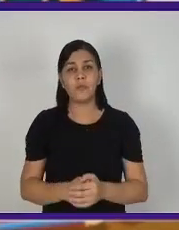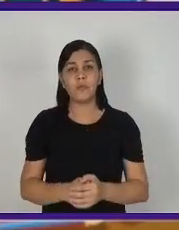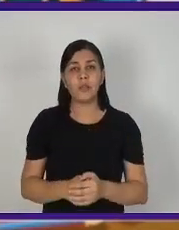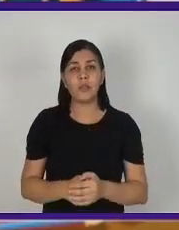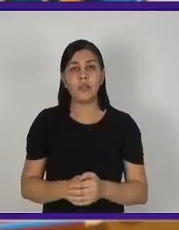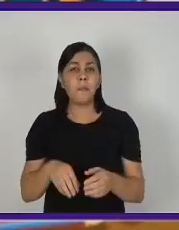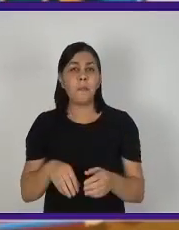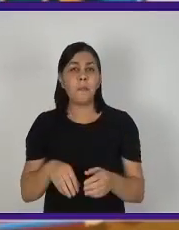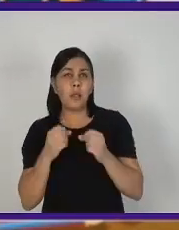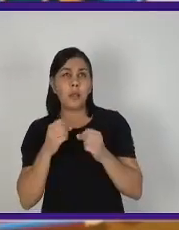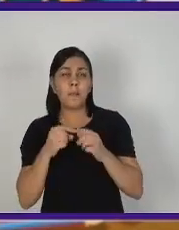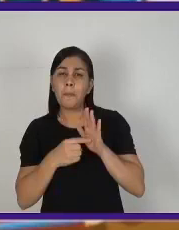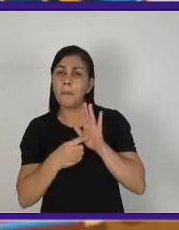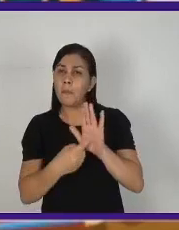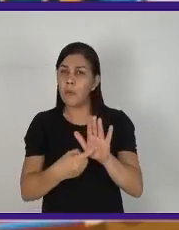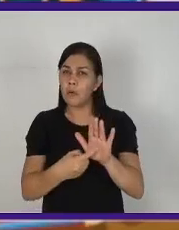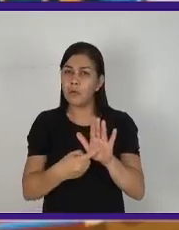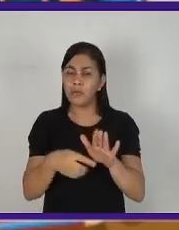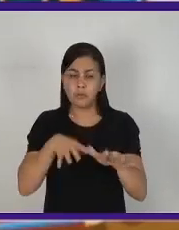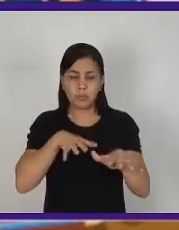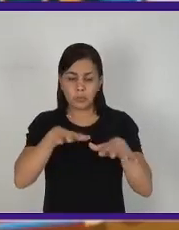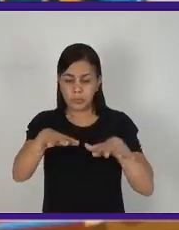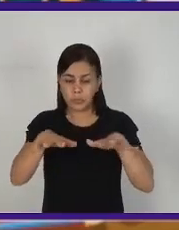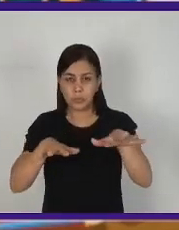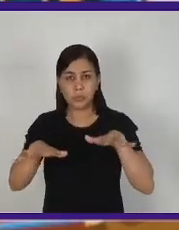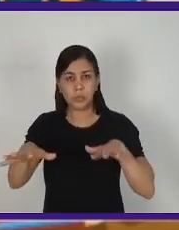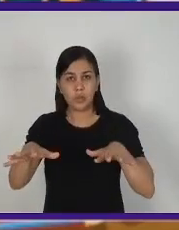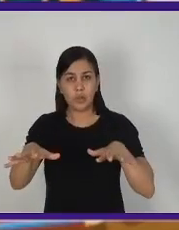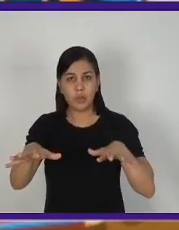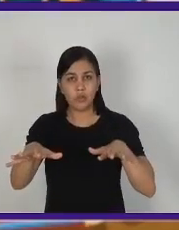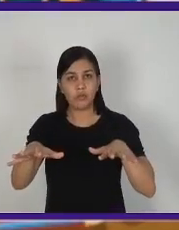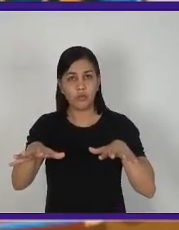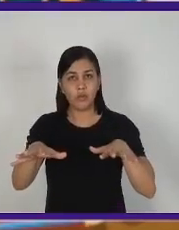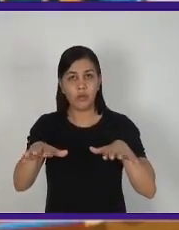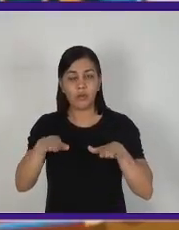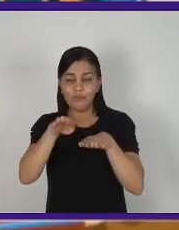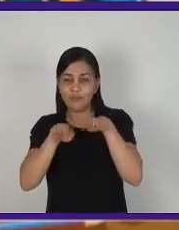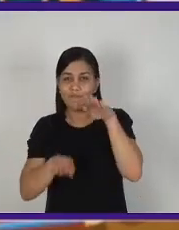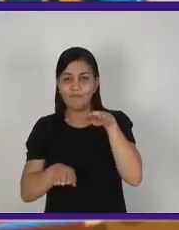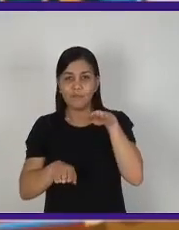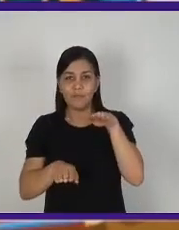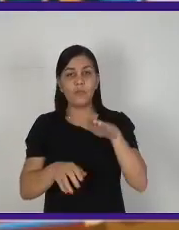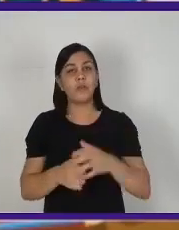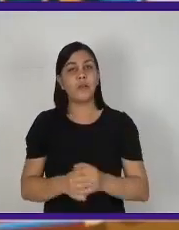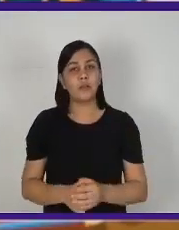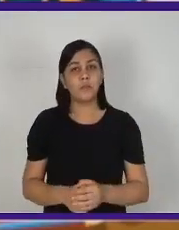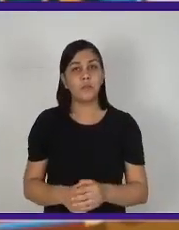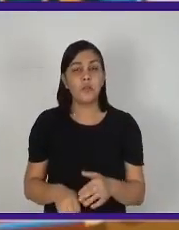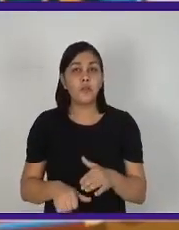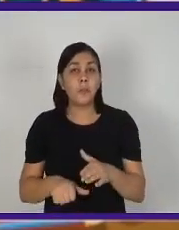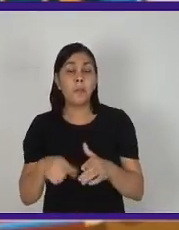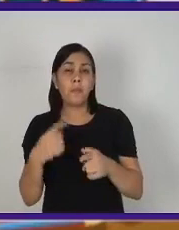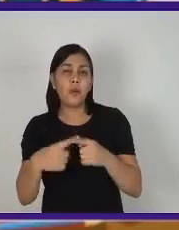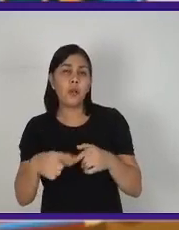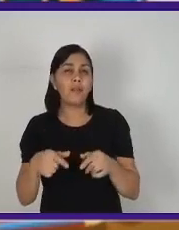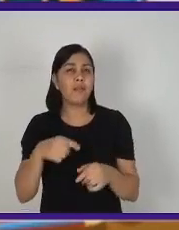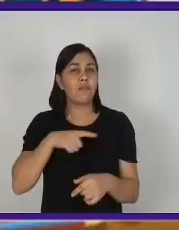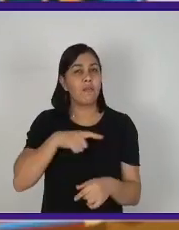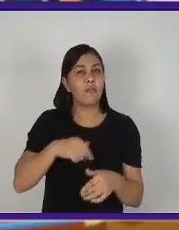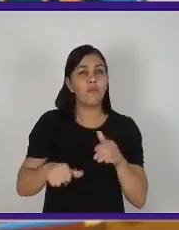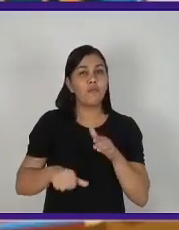uma forma desigual de comunicação entre os territórios, que também se reflete na hegemonia entre os principais centros de poder.